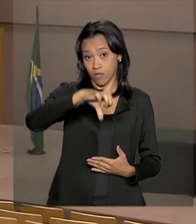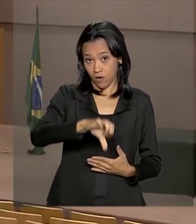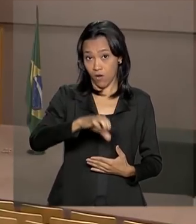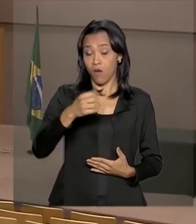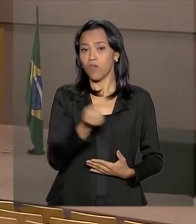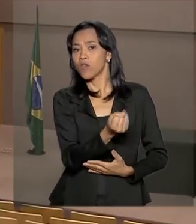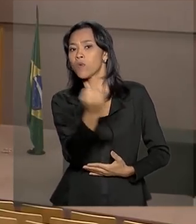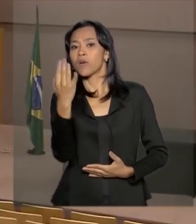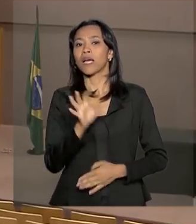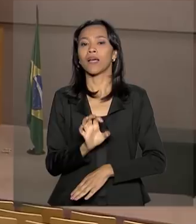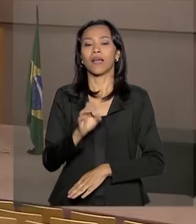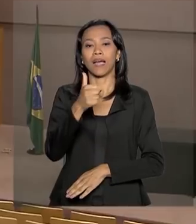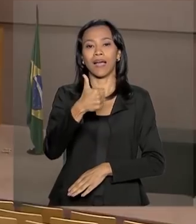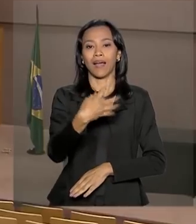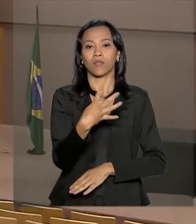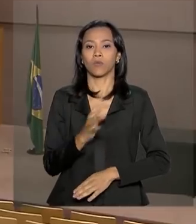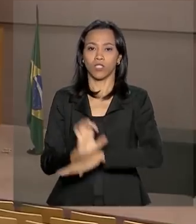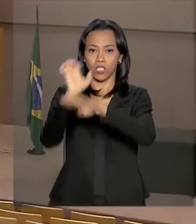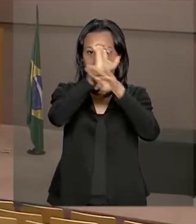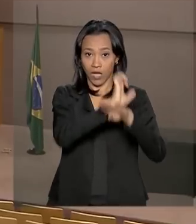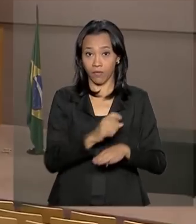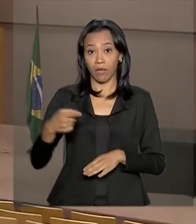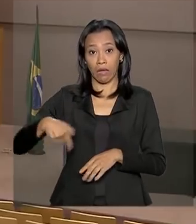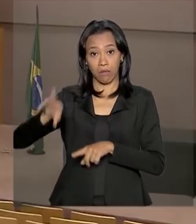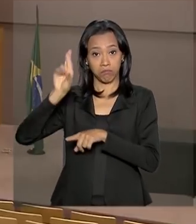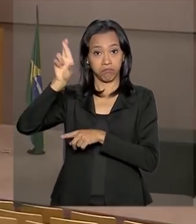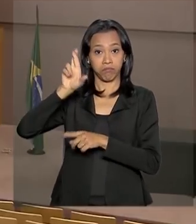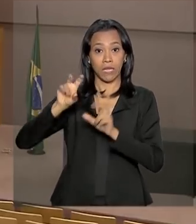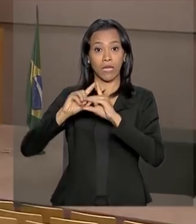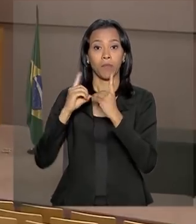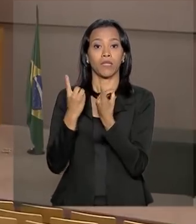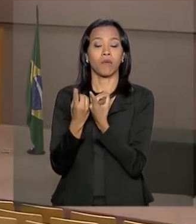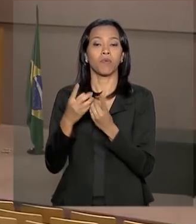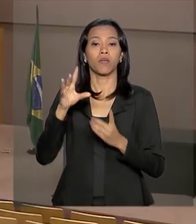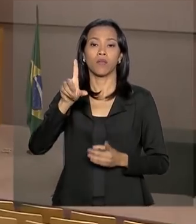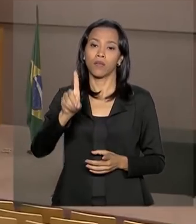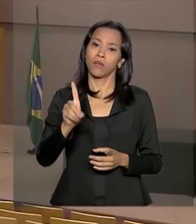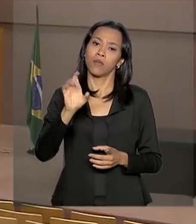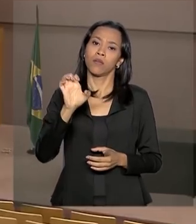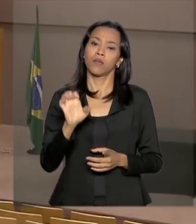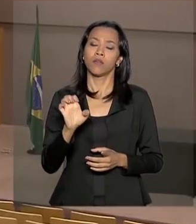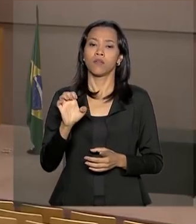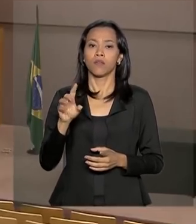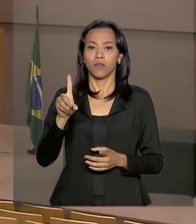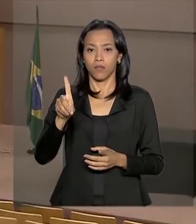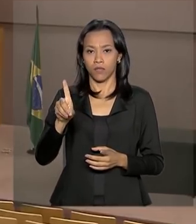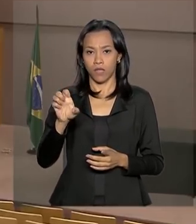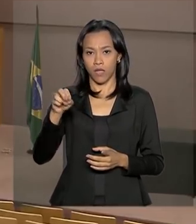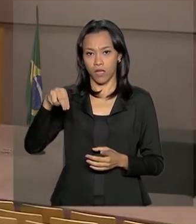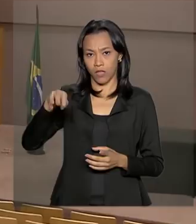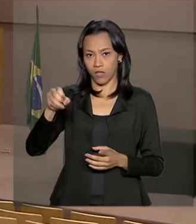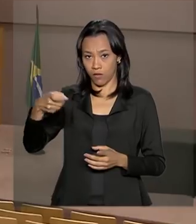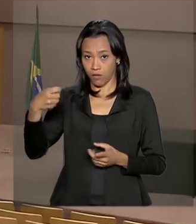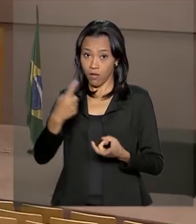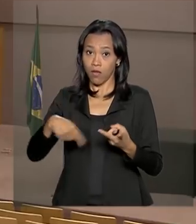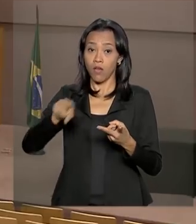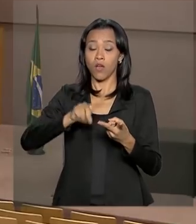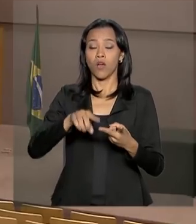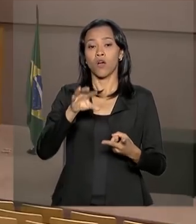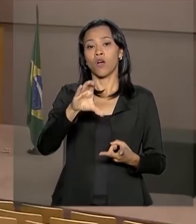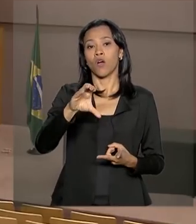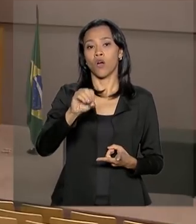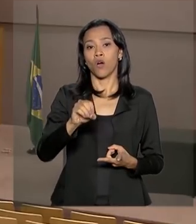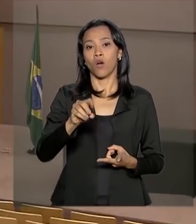que estão sob responsabilidade do DENOX, o Departamento Nacional de Obras Contra as Secas, a CODEVASF, a Companhia de